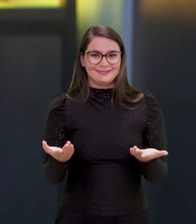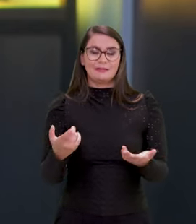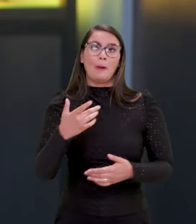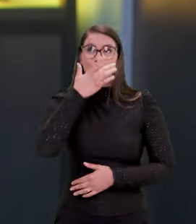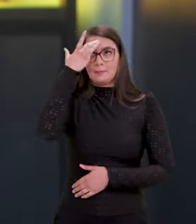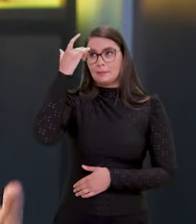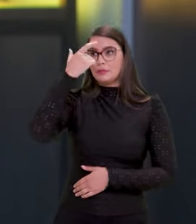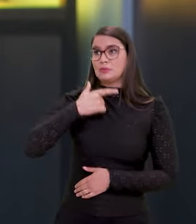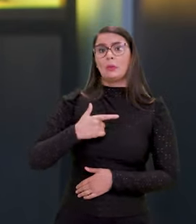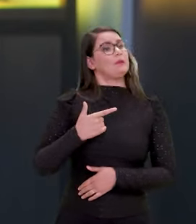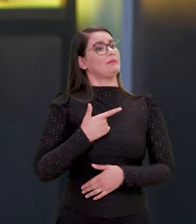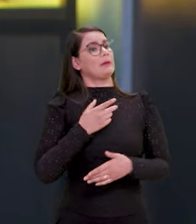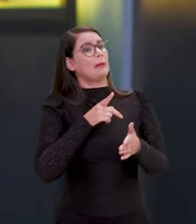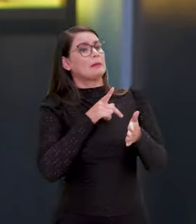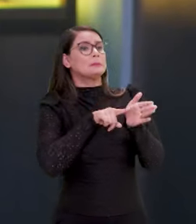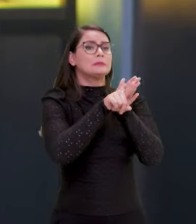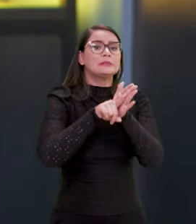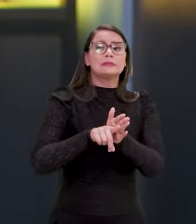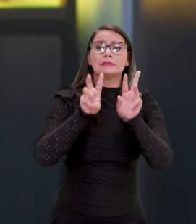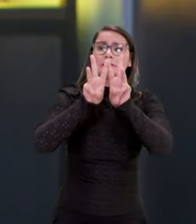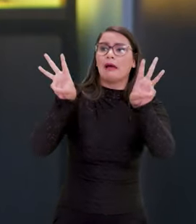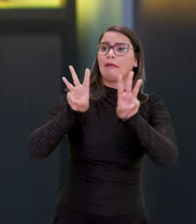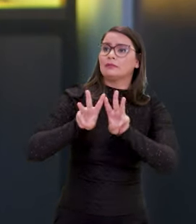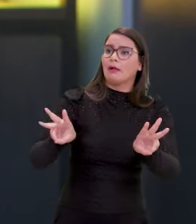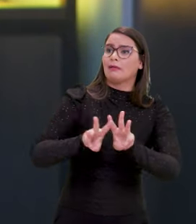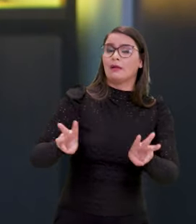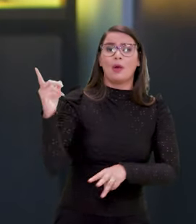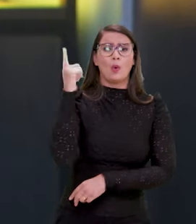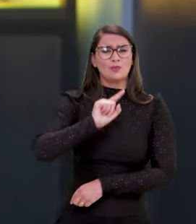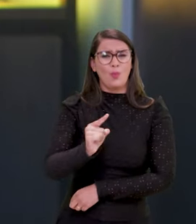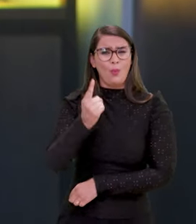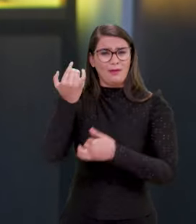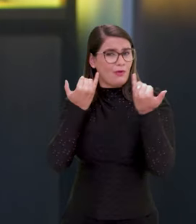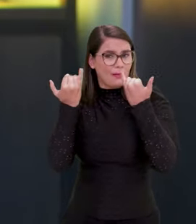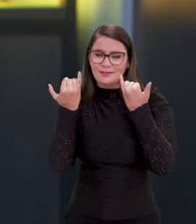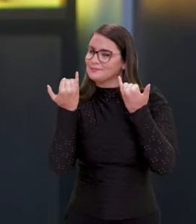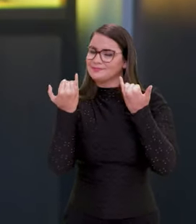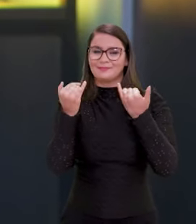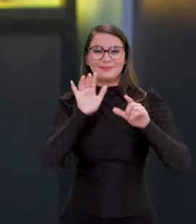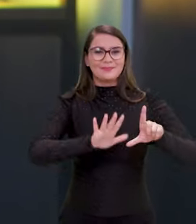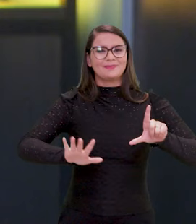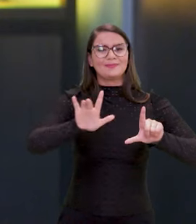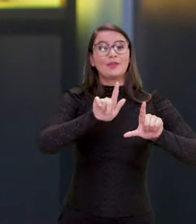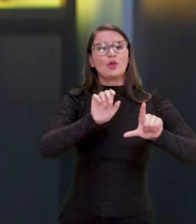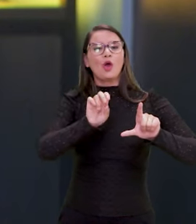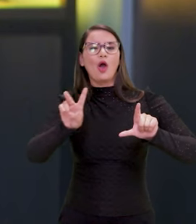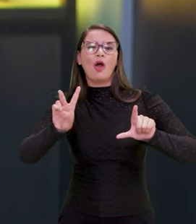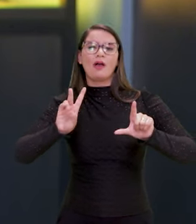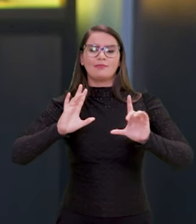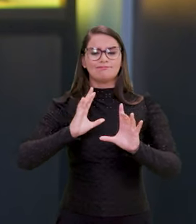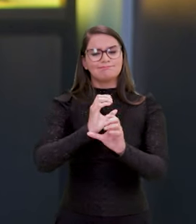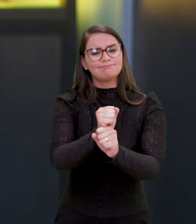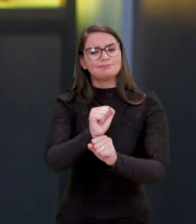Então, para ele não ficar navegando por vários sites para que ele obtenha uma informação, a ideia é que o GovBR seja esse centralizador.